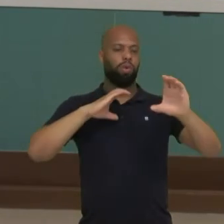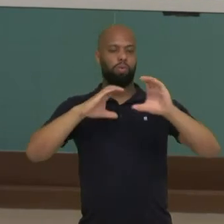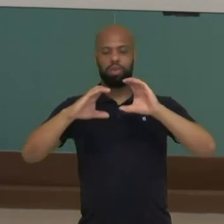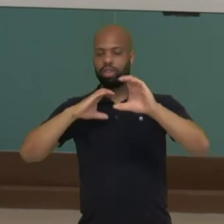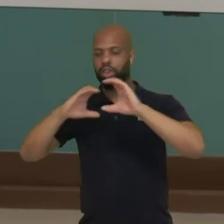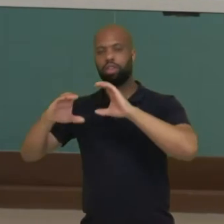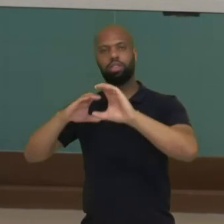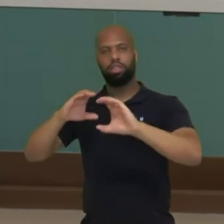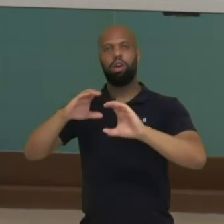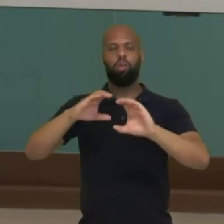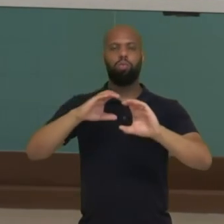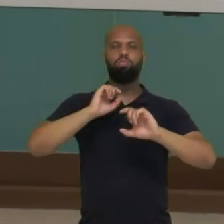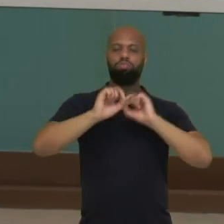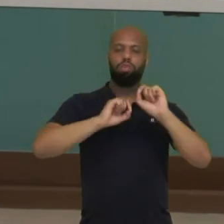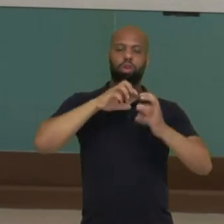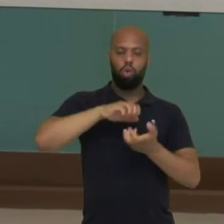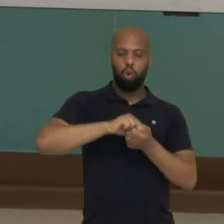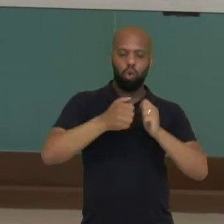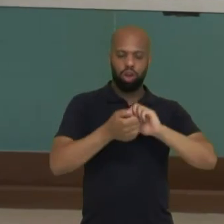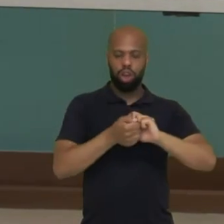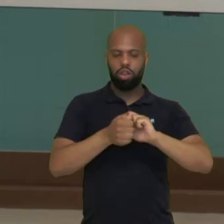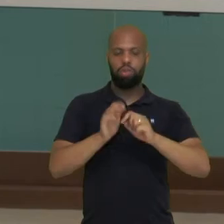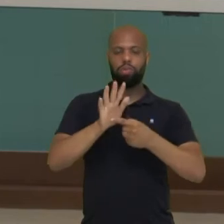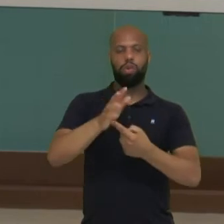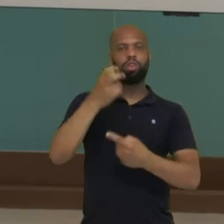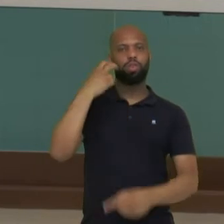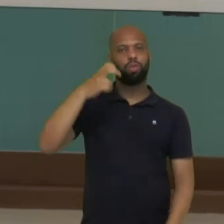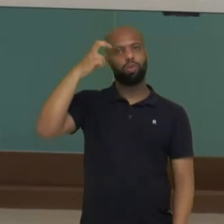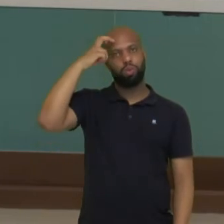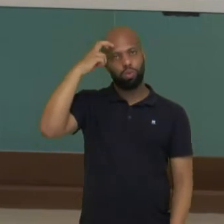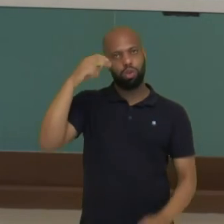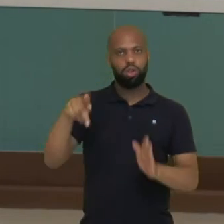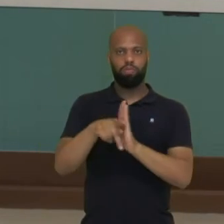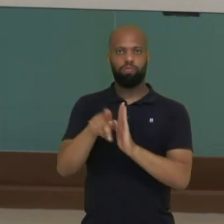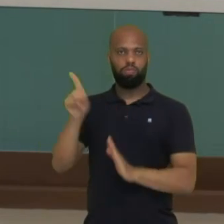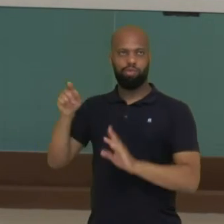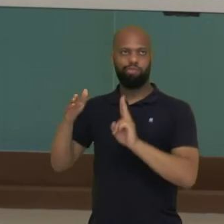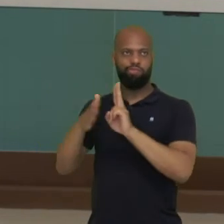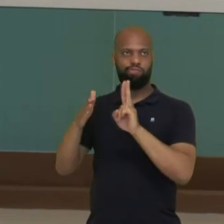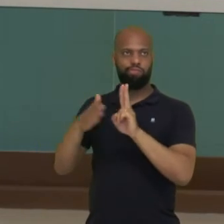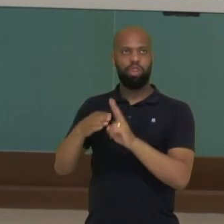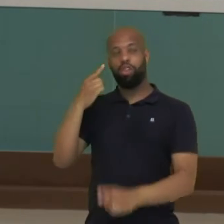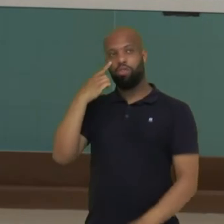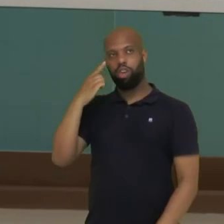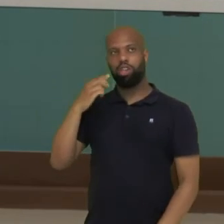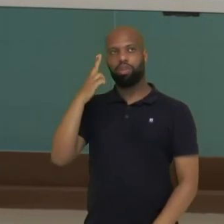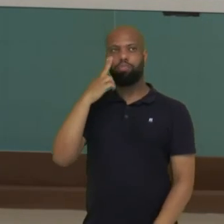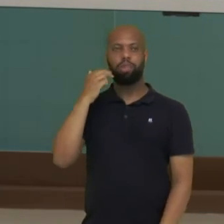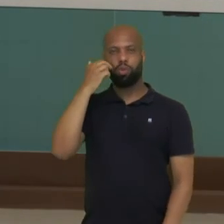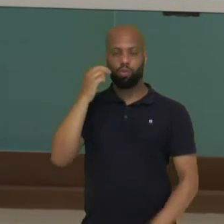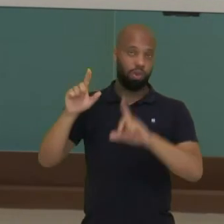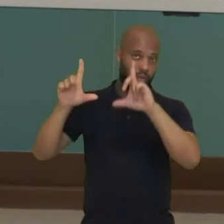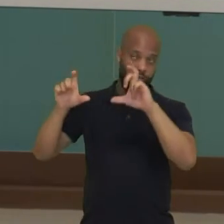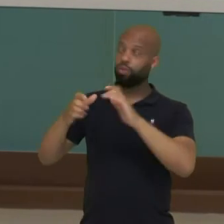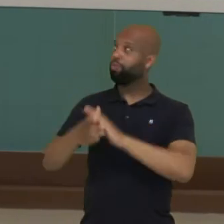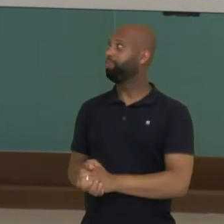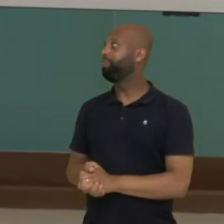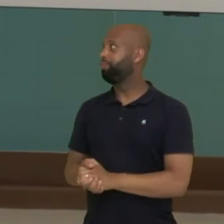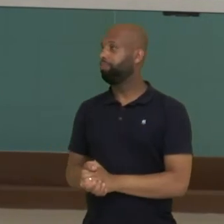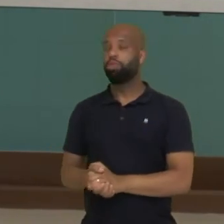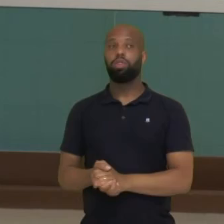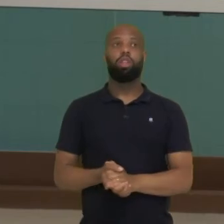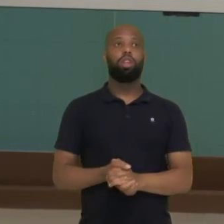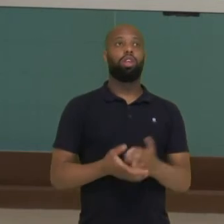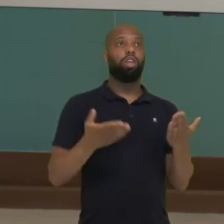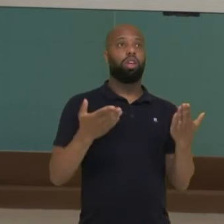que materializa toda essa cultura nativa. Aqui nessa foto tem o indígena caiapó fazendo pinturas corporais. O